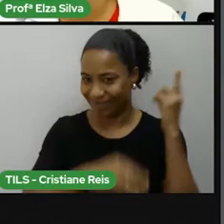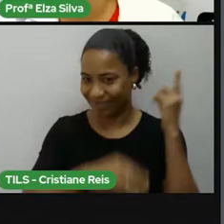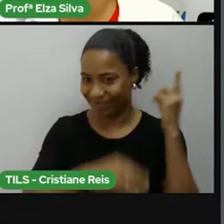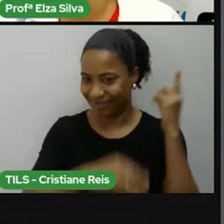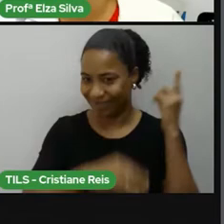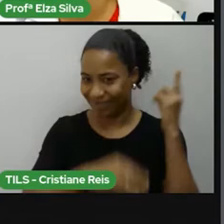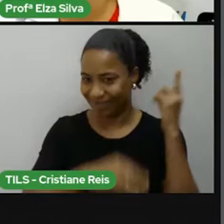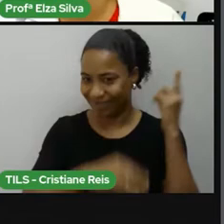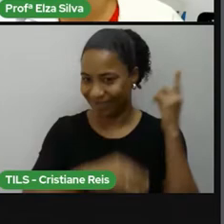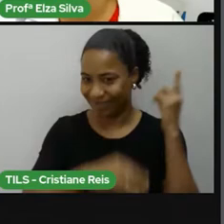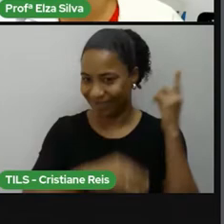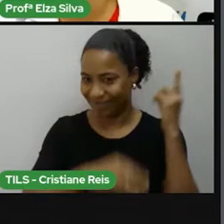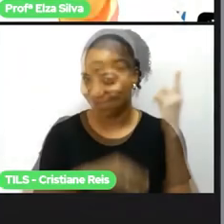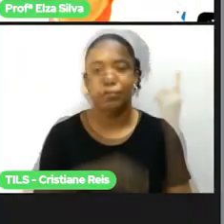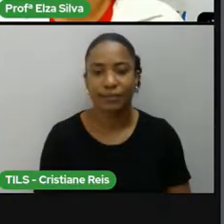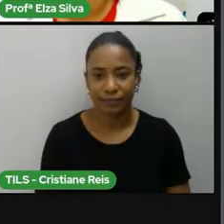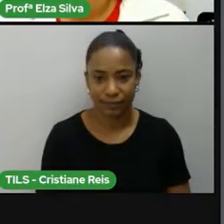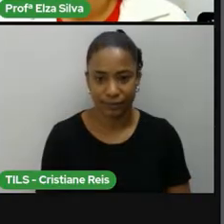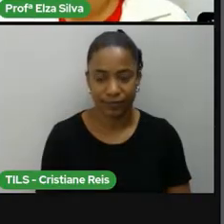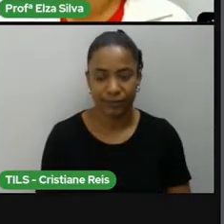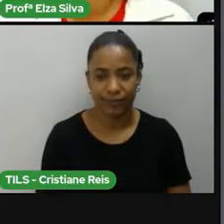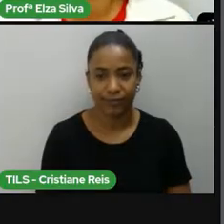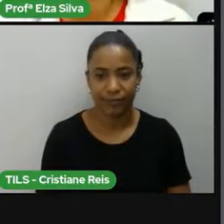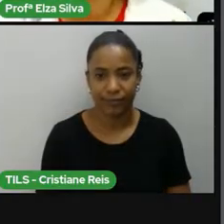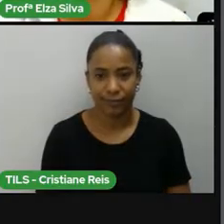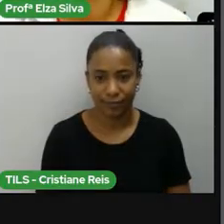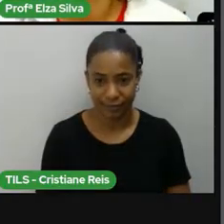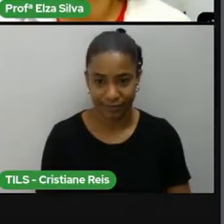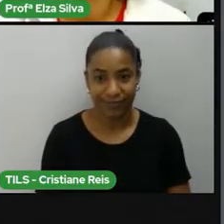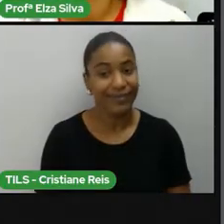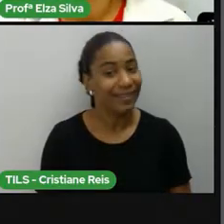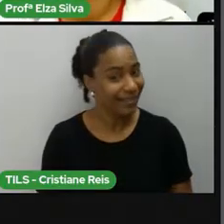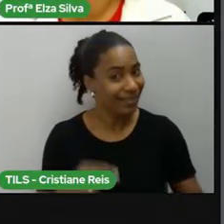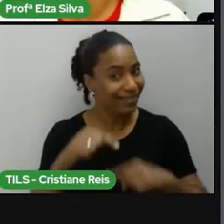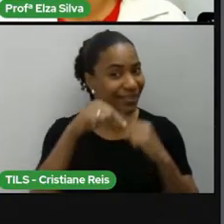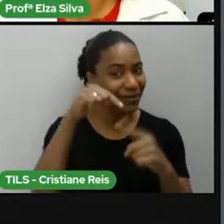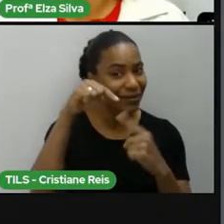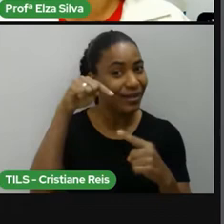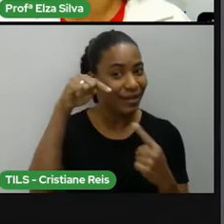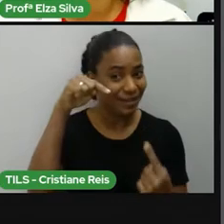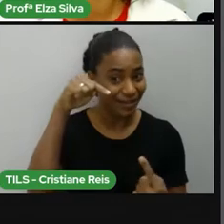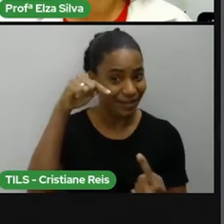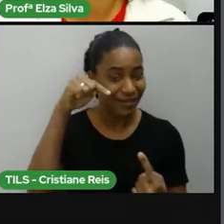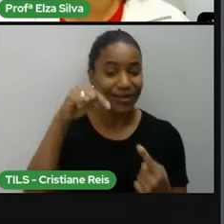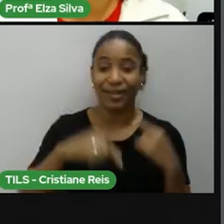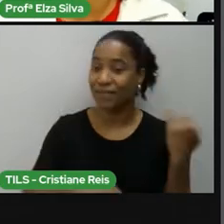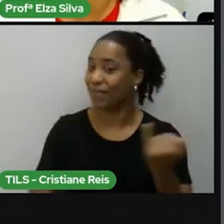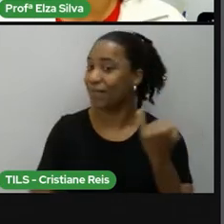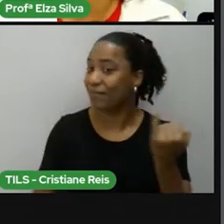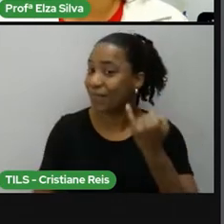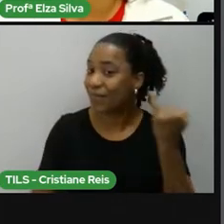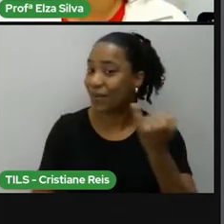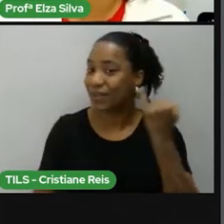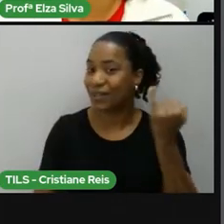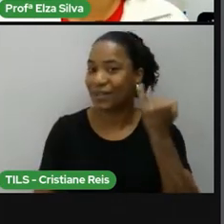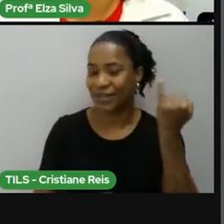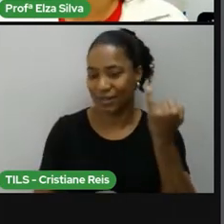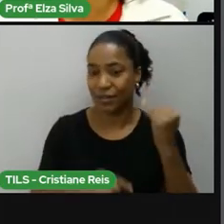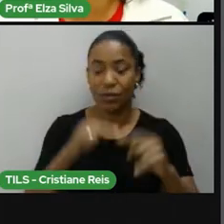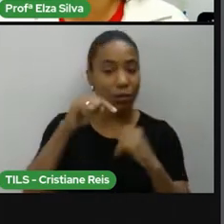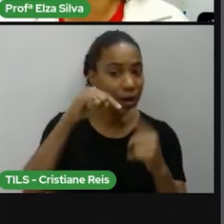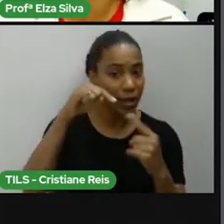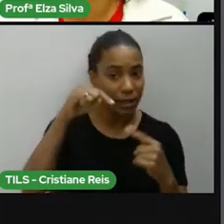Let's go. Vamos lá? E o nosso caderno, é importante que a gente mantenha o nosso